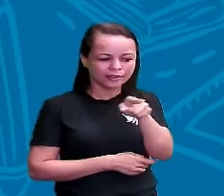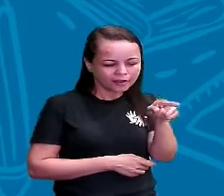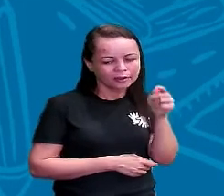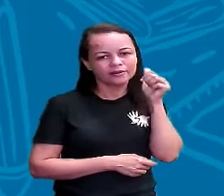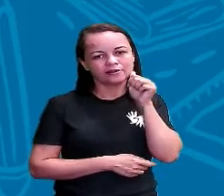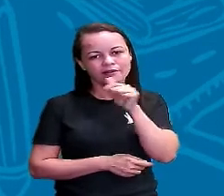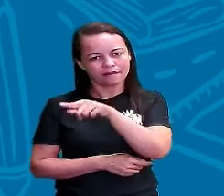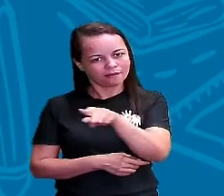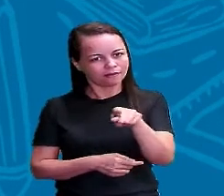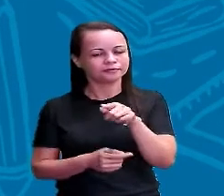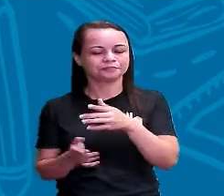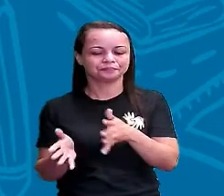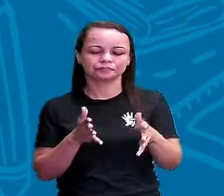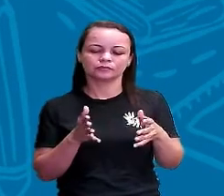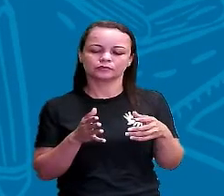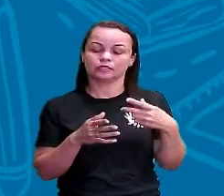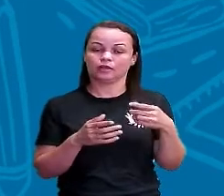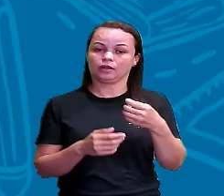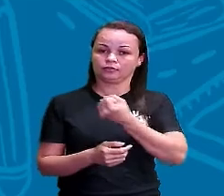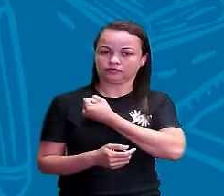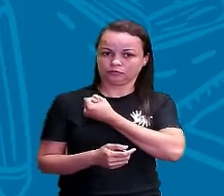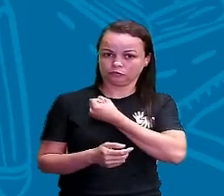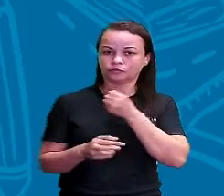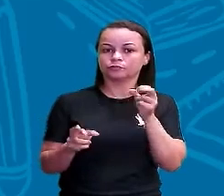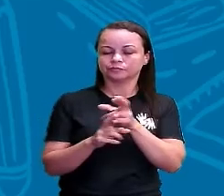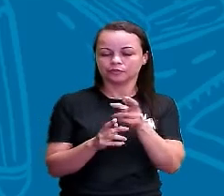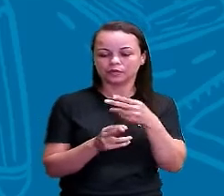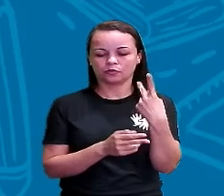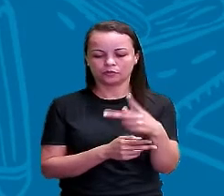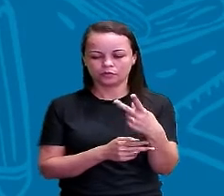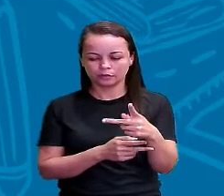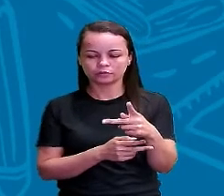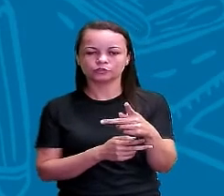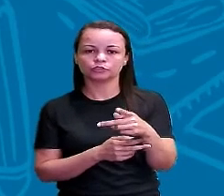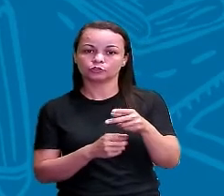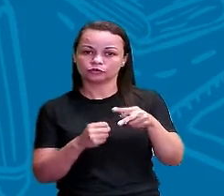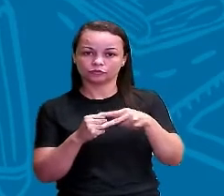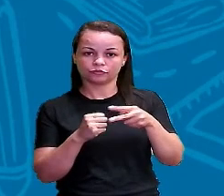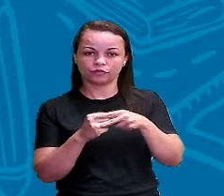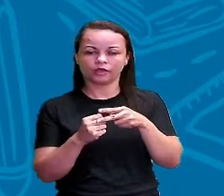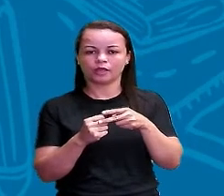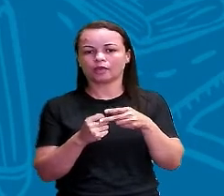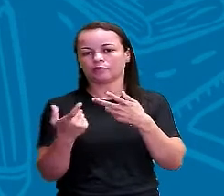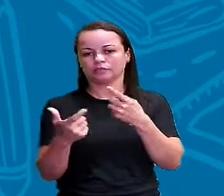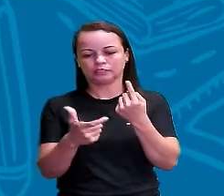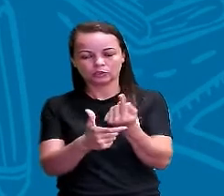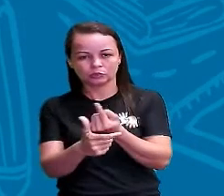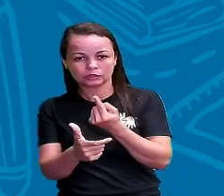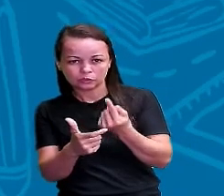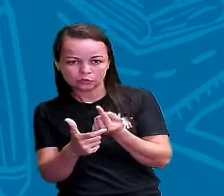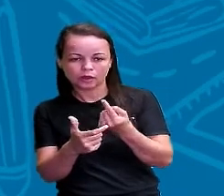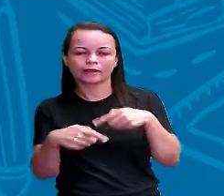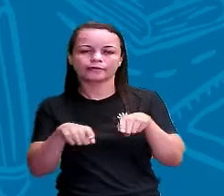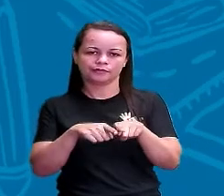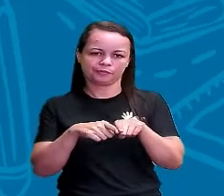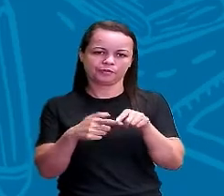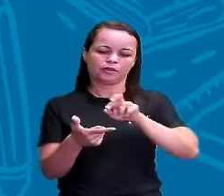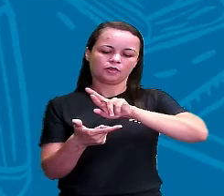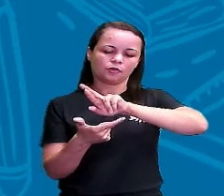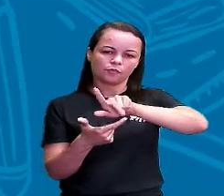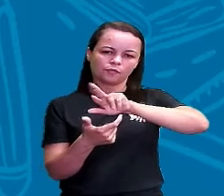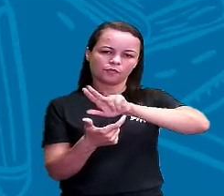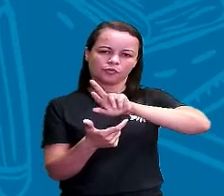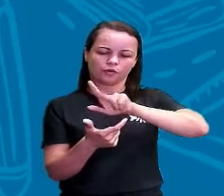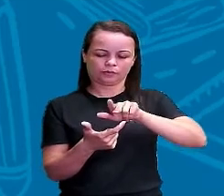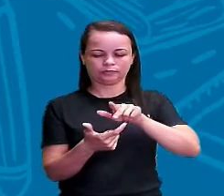Ainda que em relação ao número, né? Do verbo aí, ele vai se flexionar aí na questão do singular e plural. Então singular,